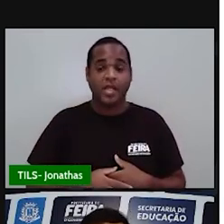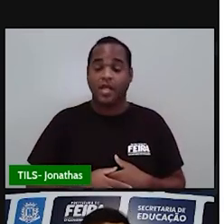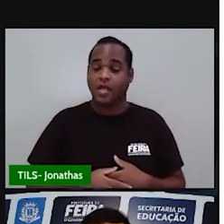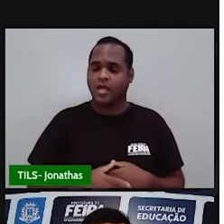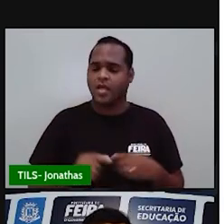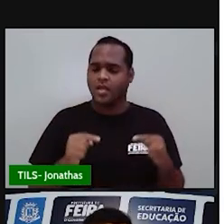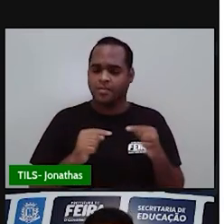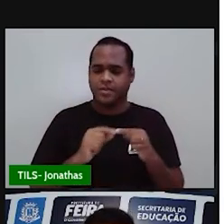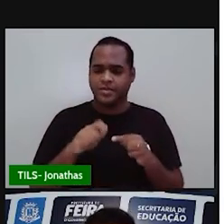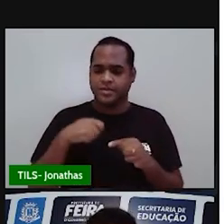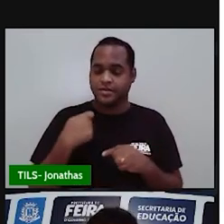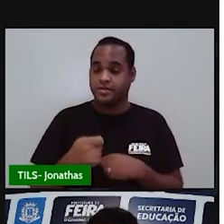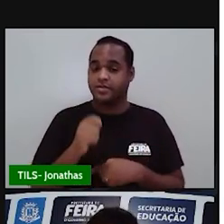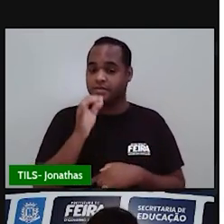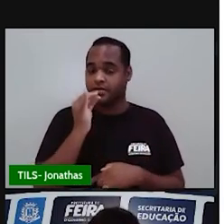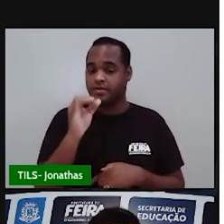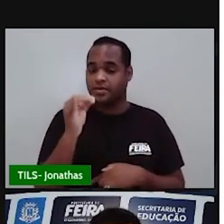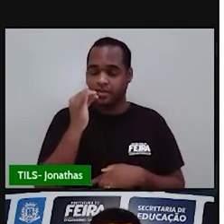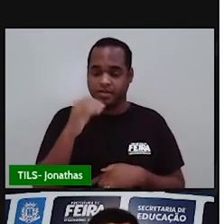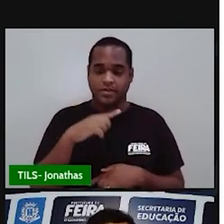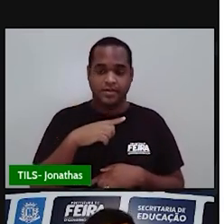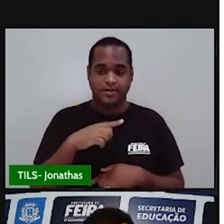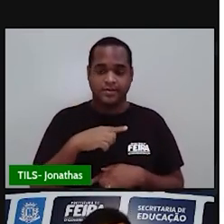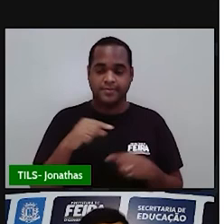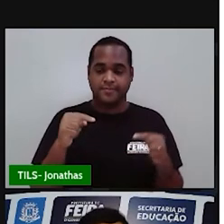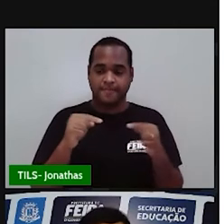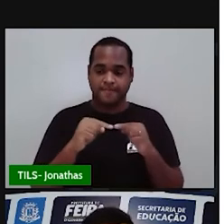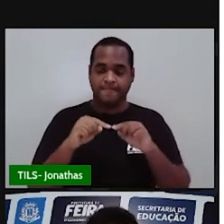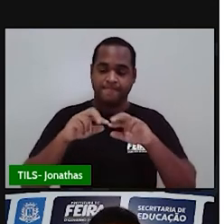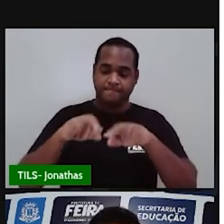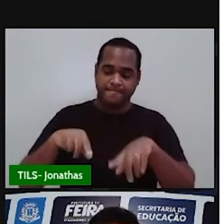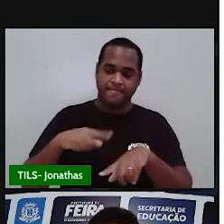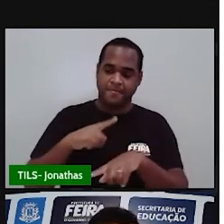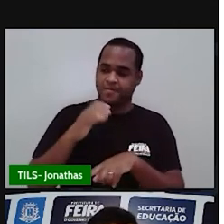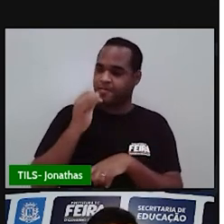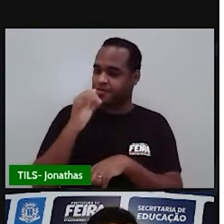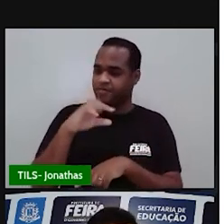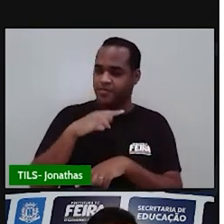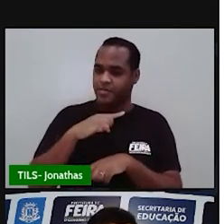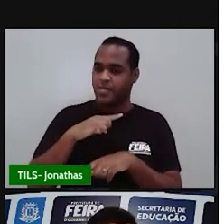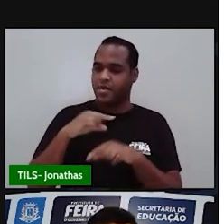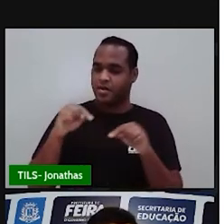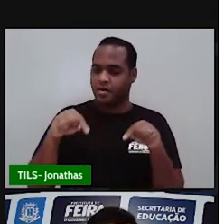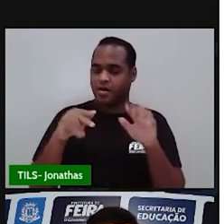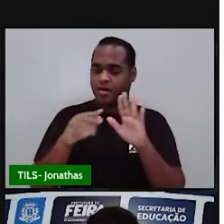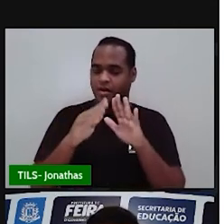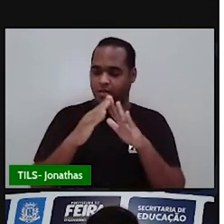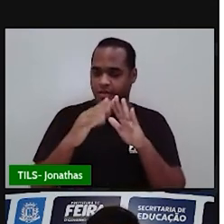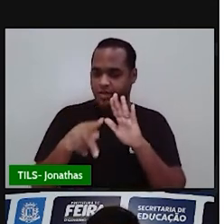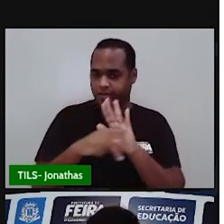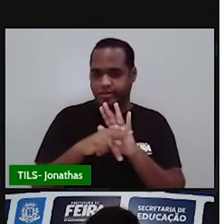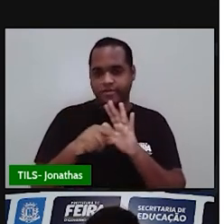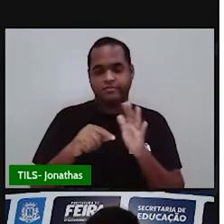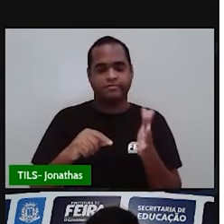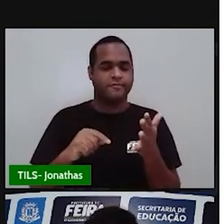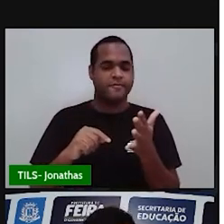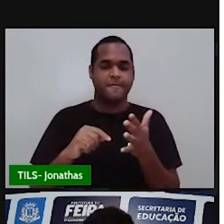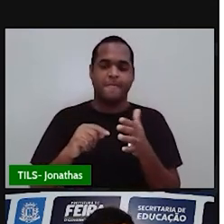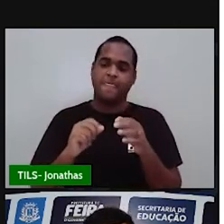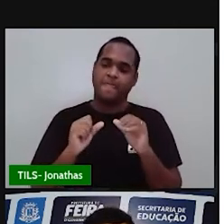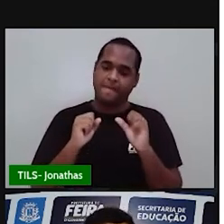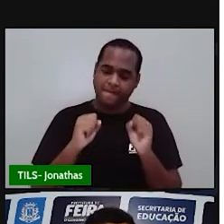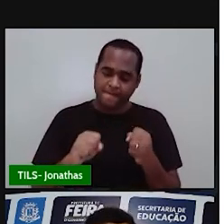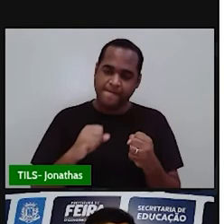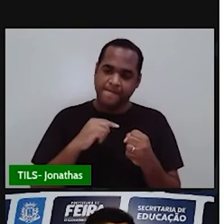energia elétrica, para que a gente tenha energia elétrica em nossa casa. Então, quanto menos a gente